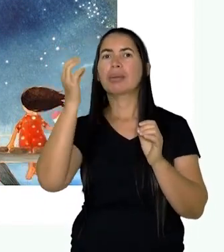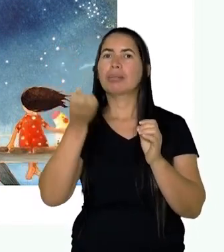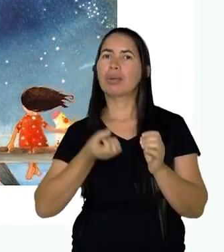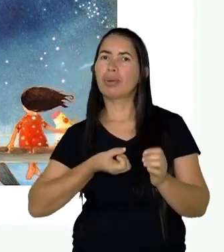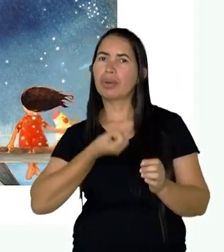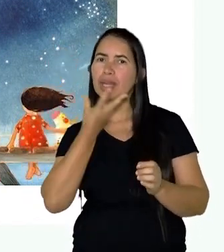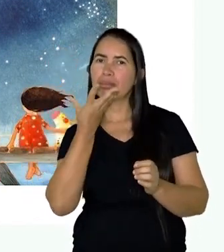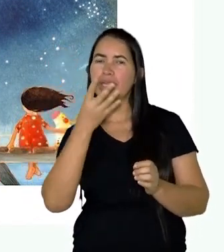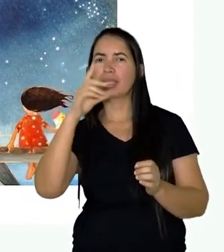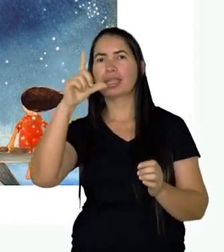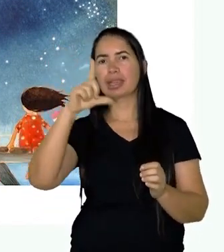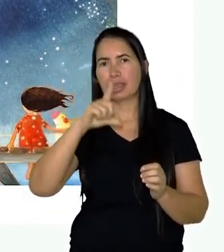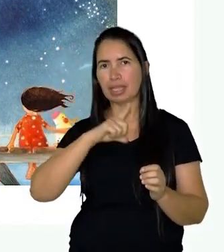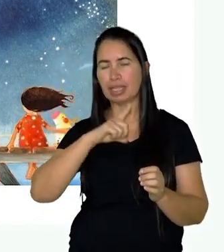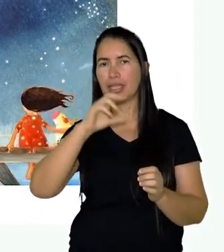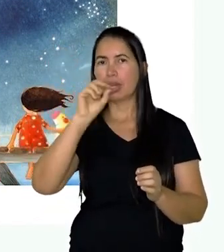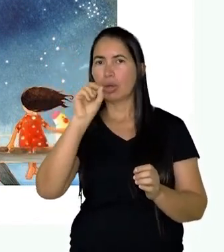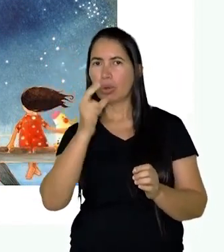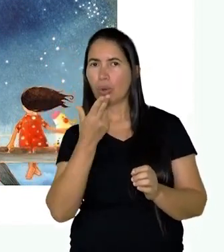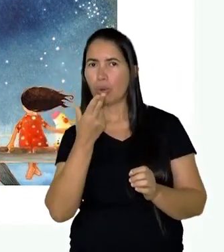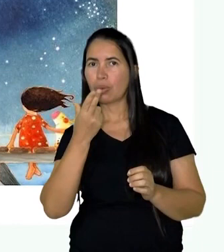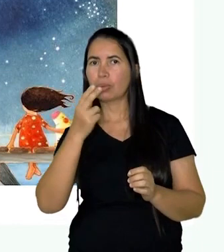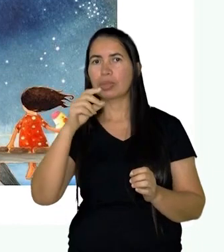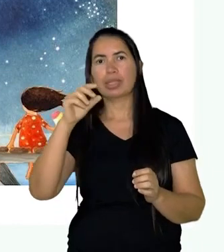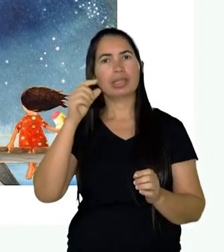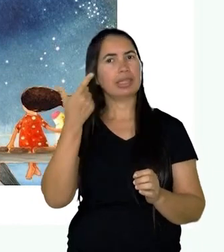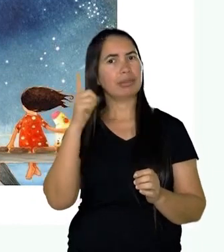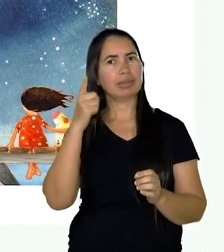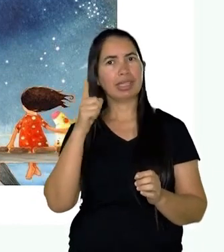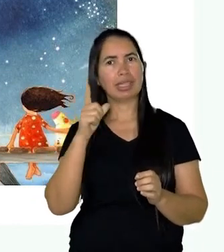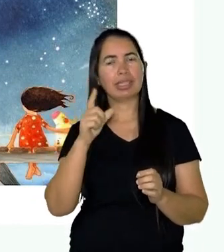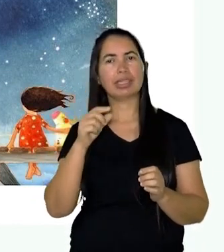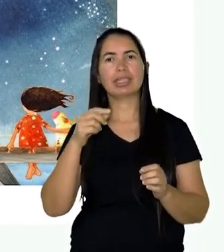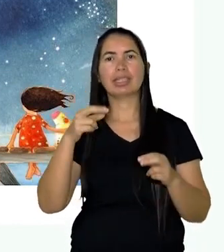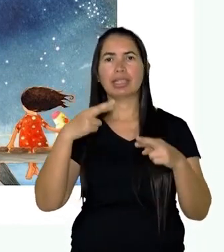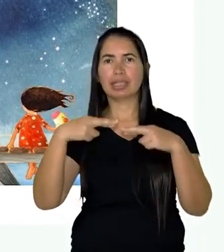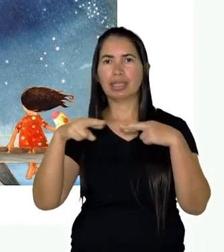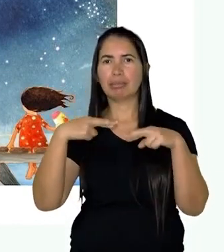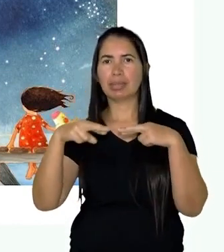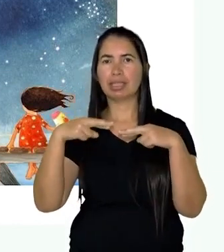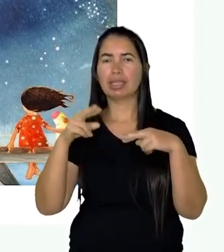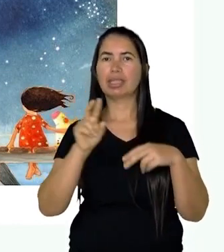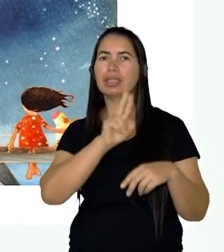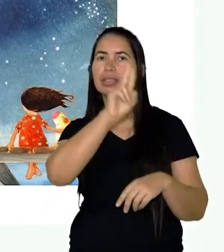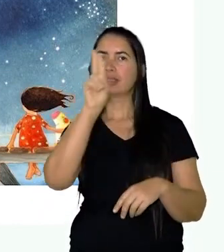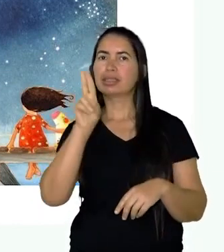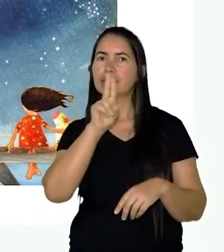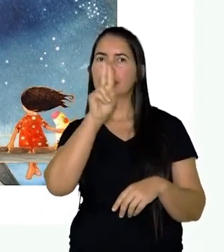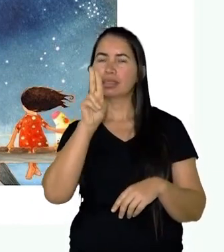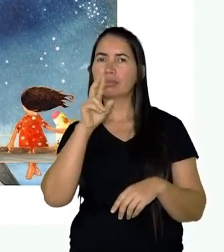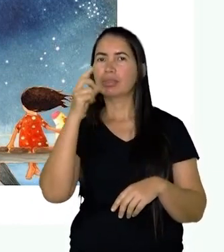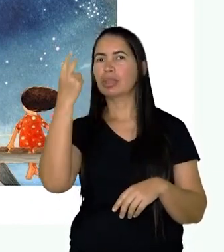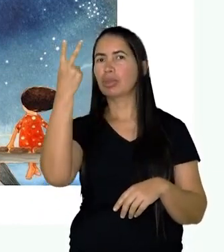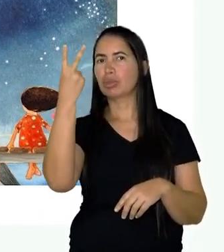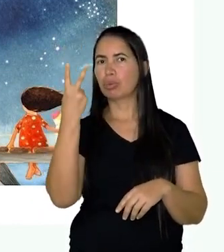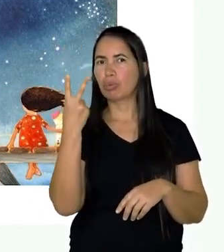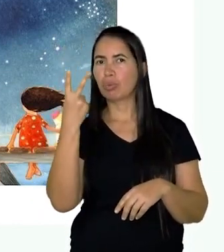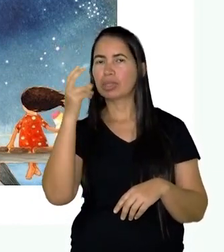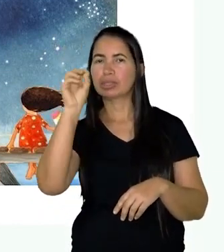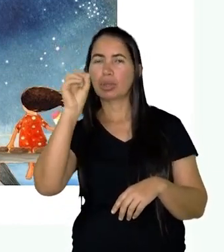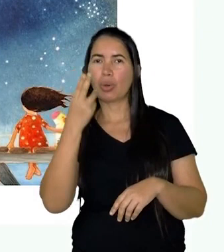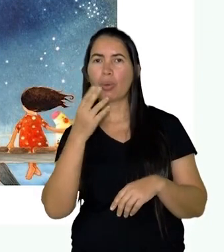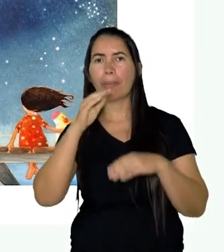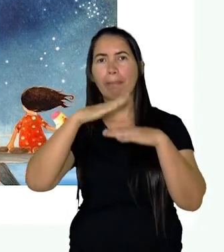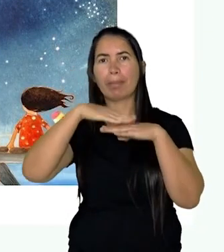poemas sem e poemas também com rimas. A rima é a utilização de duas